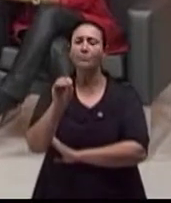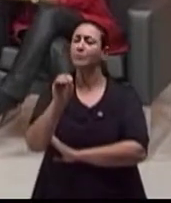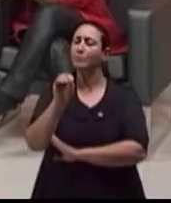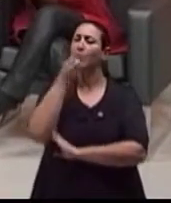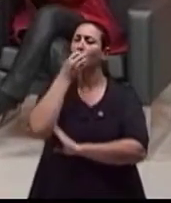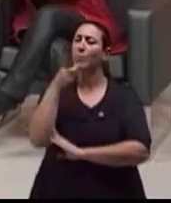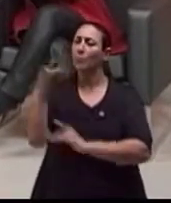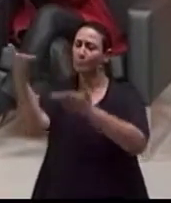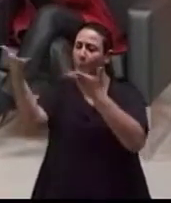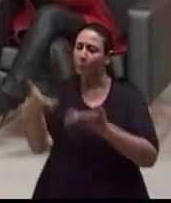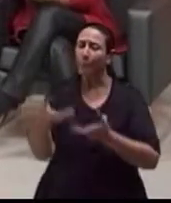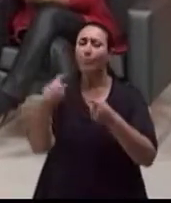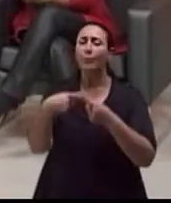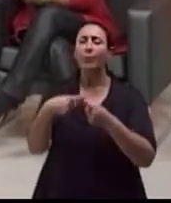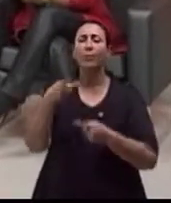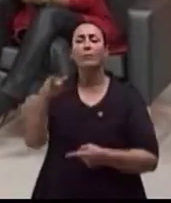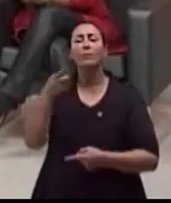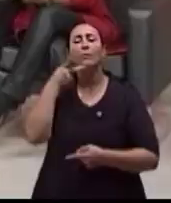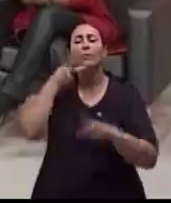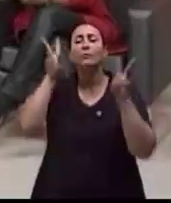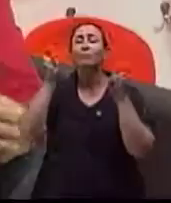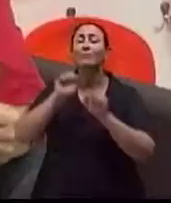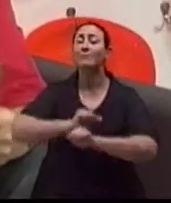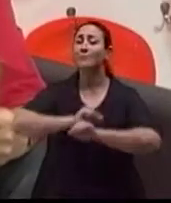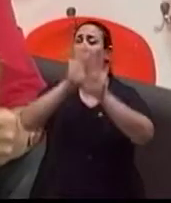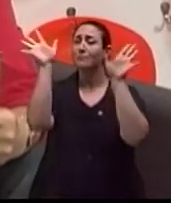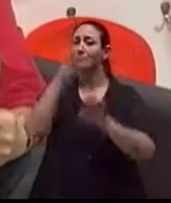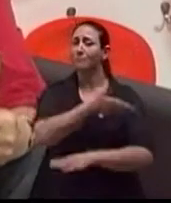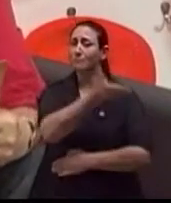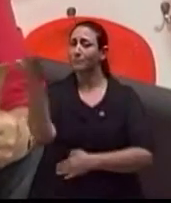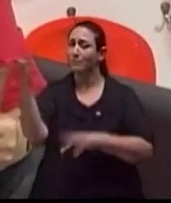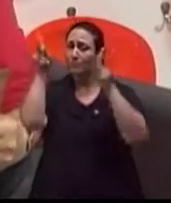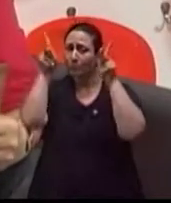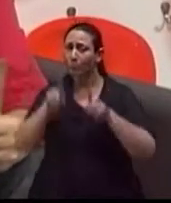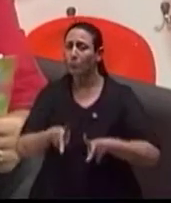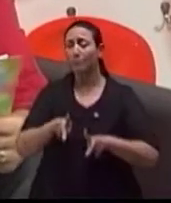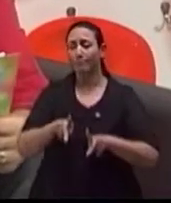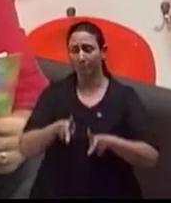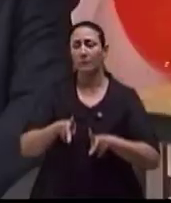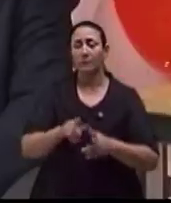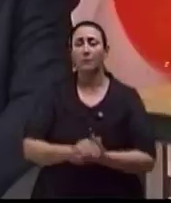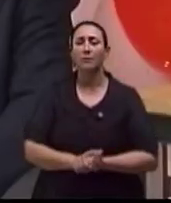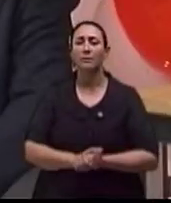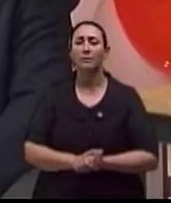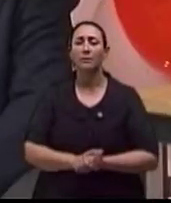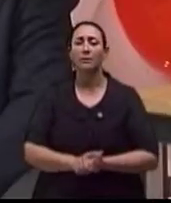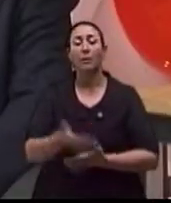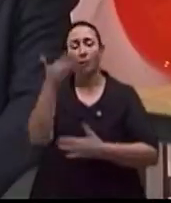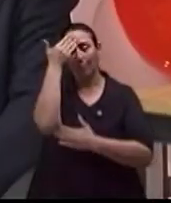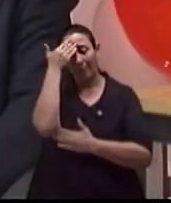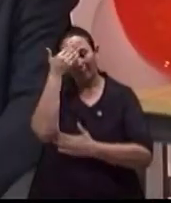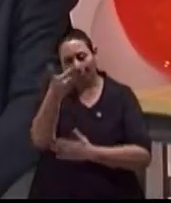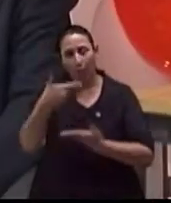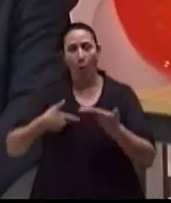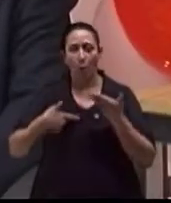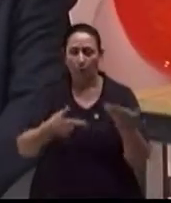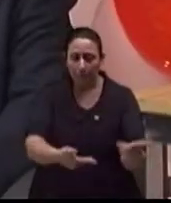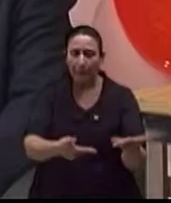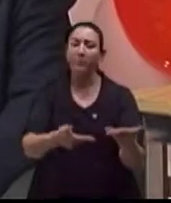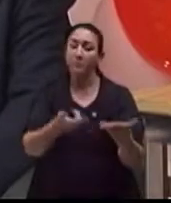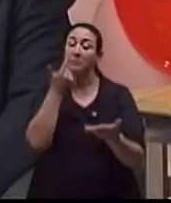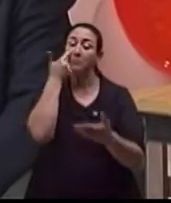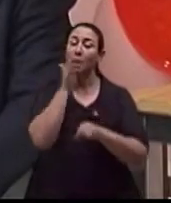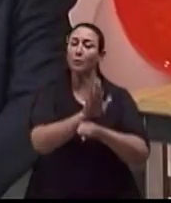especialistas para esclarecimento da população, que isso é fundamental para nós, né? Perfeito, obrigado pelo convite. Vamos ver se a gente consegue dar uma